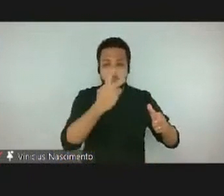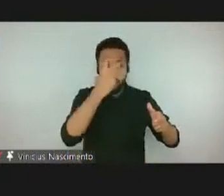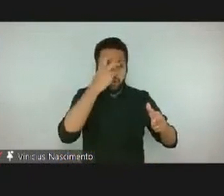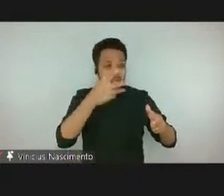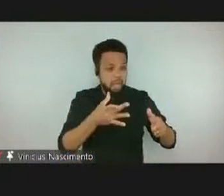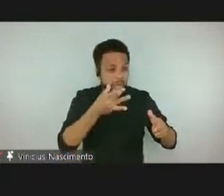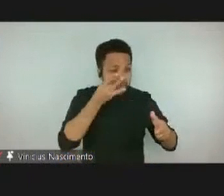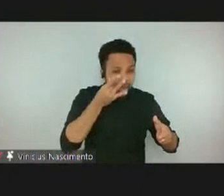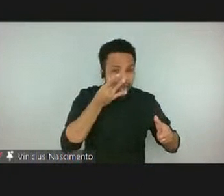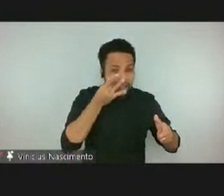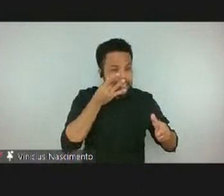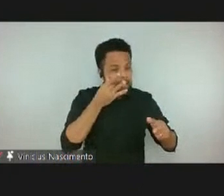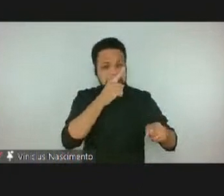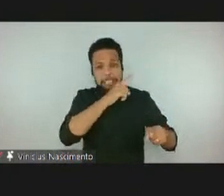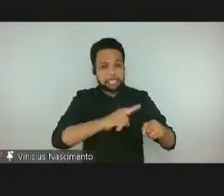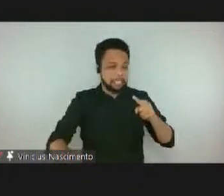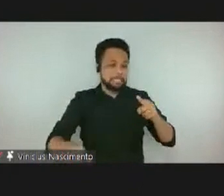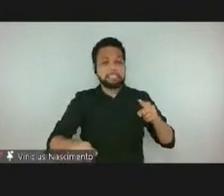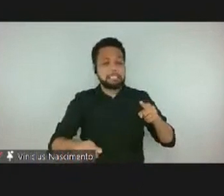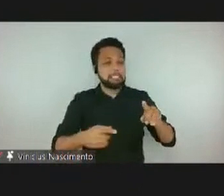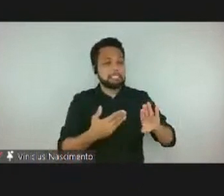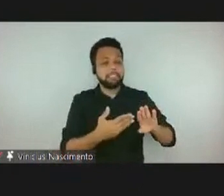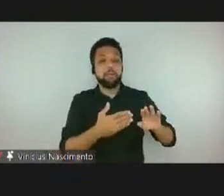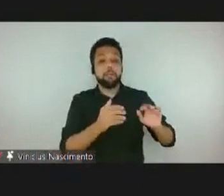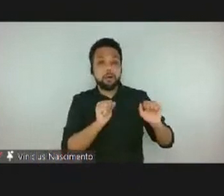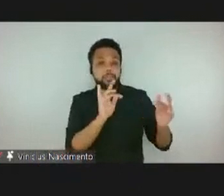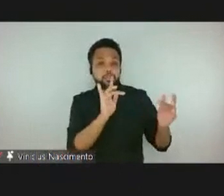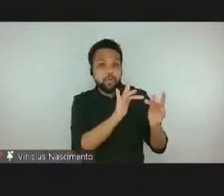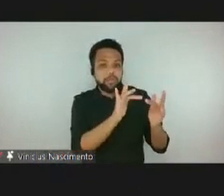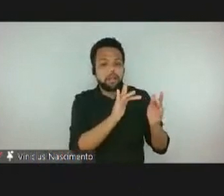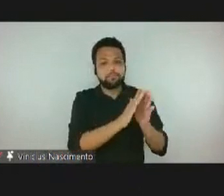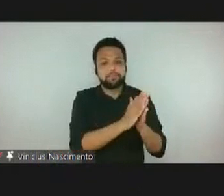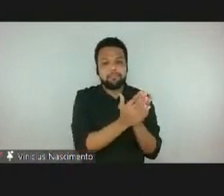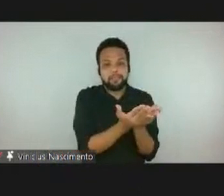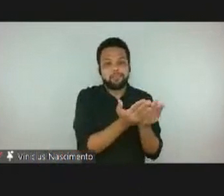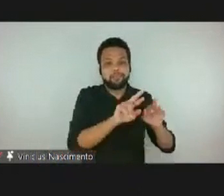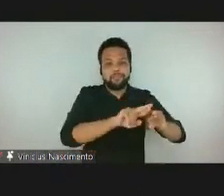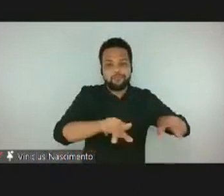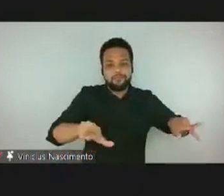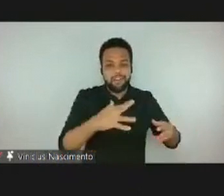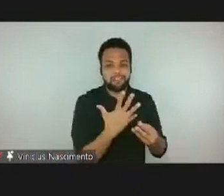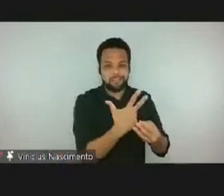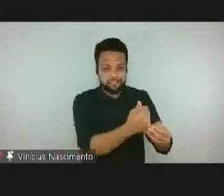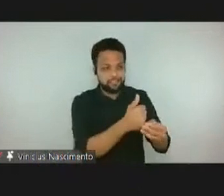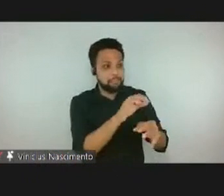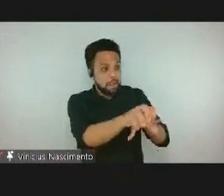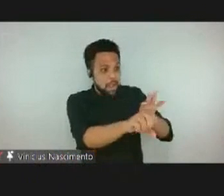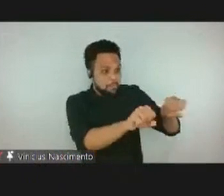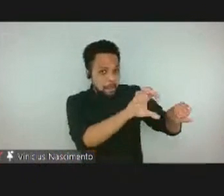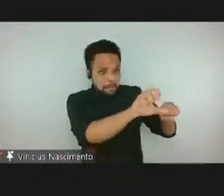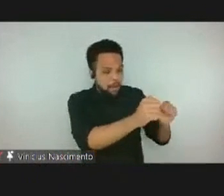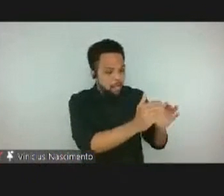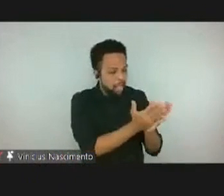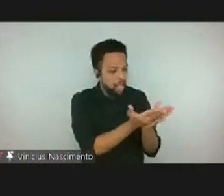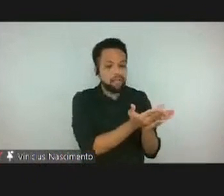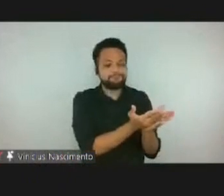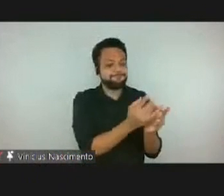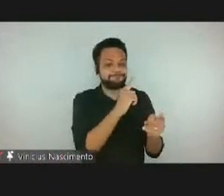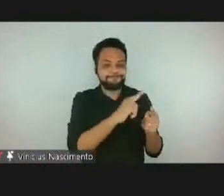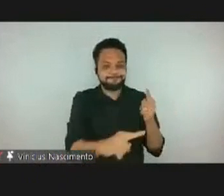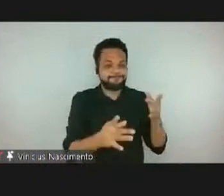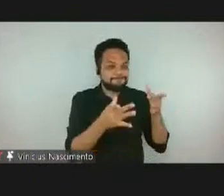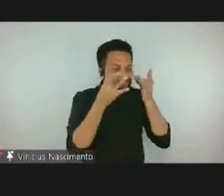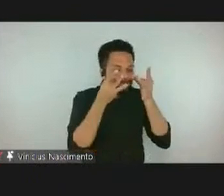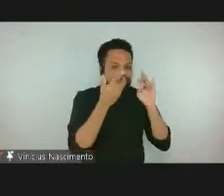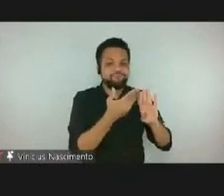contato com os livros de artistas em diversas instituições culturais, como eu vou contar aqui para vocês